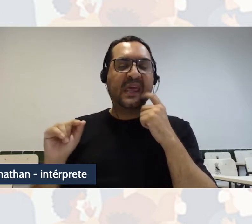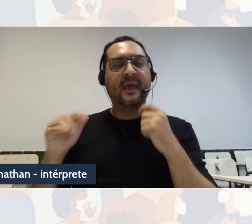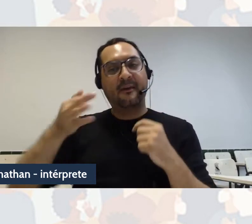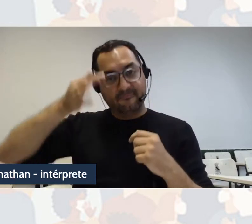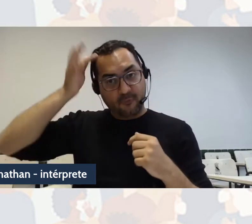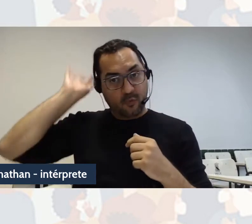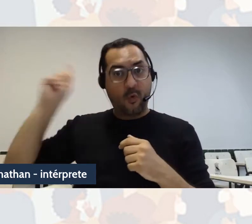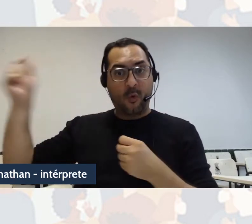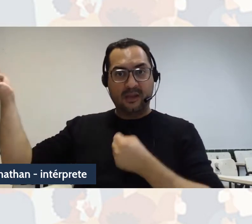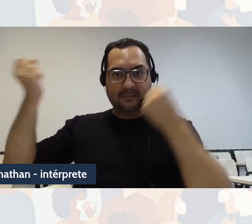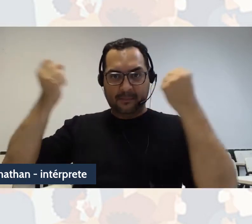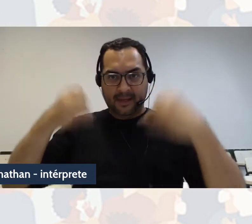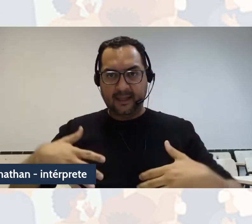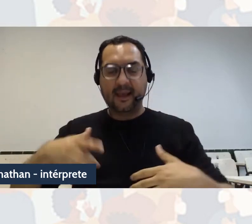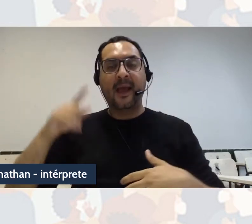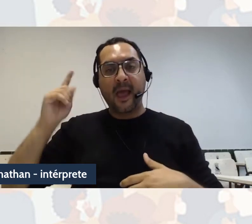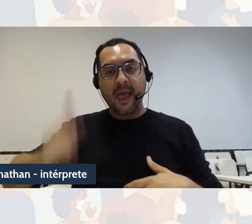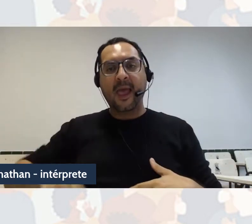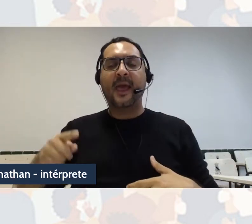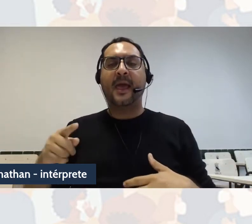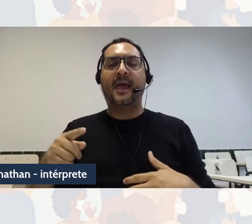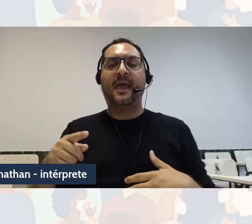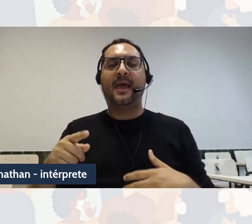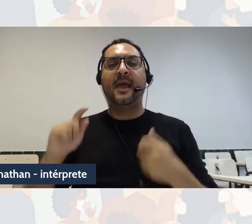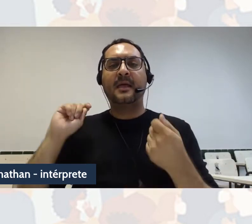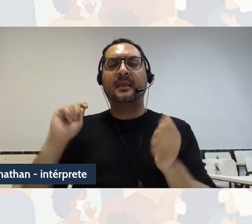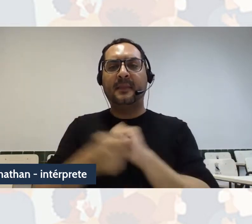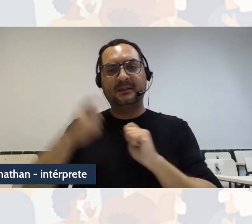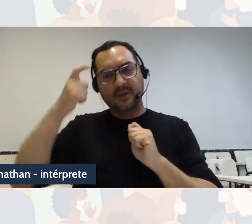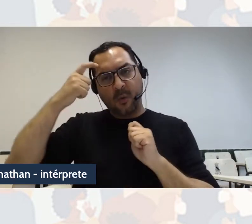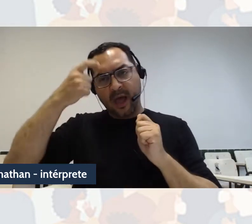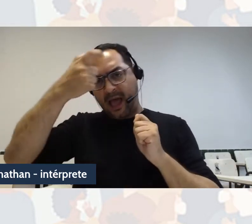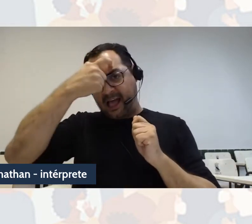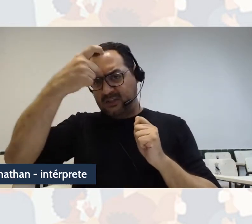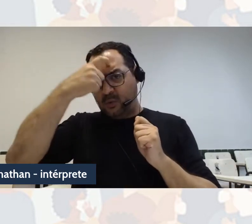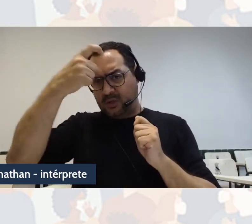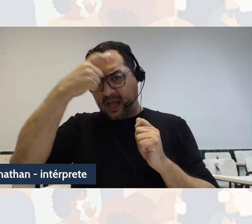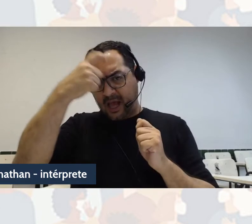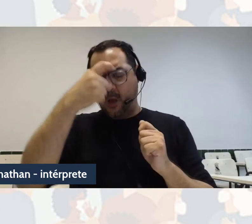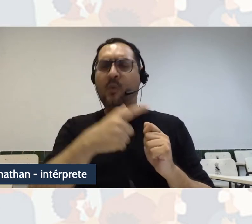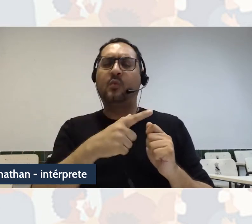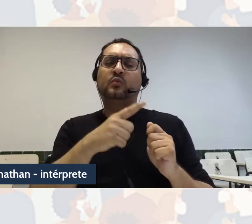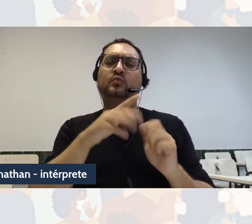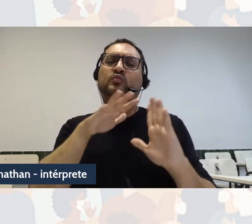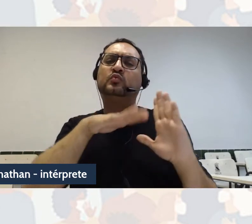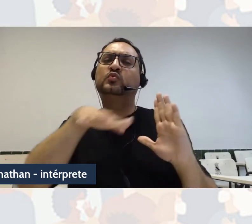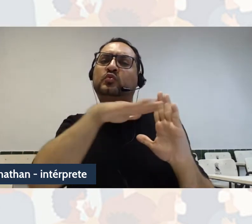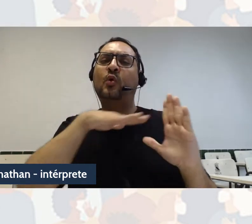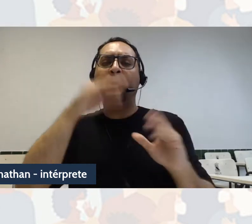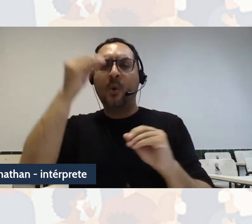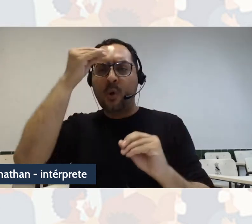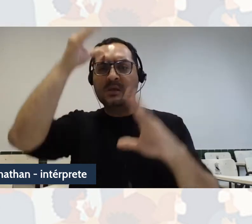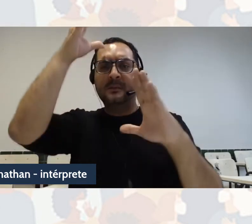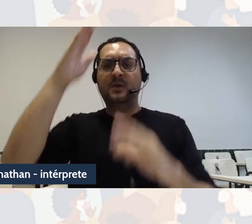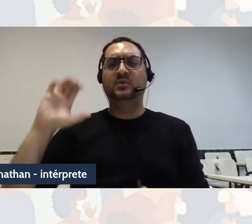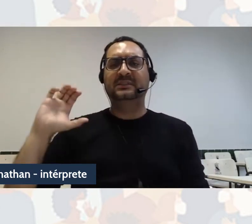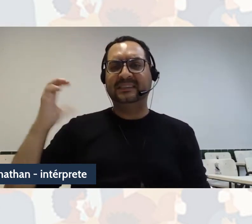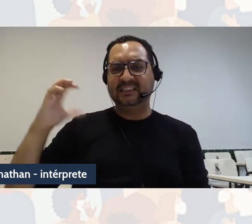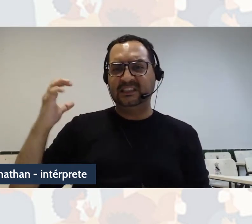reconstrução racional do conhecimento científico, conhecer, analisar todo o processo